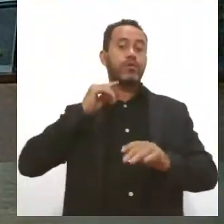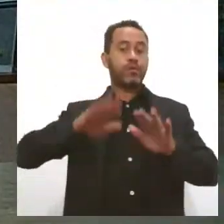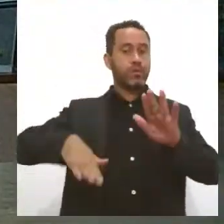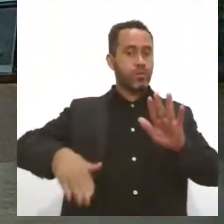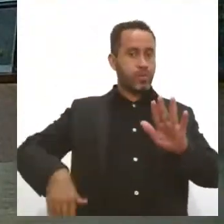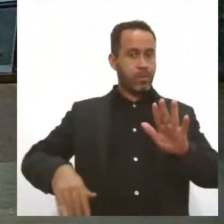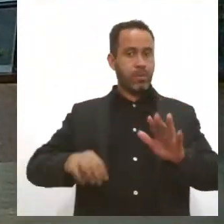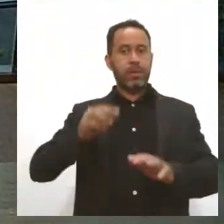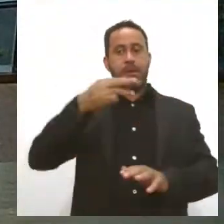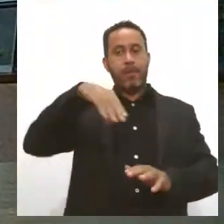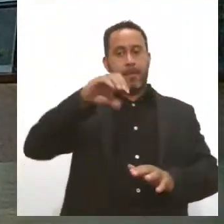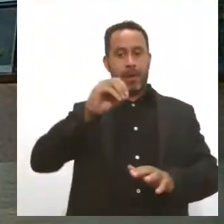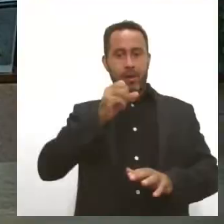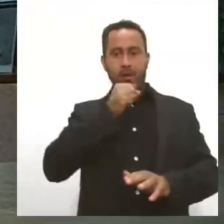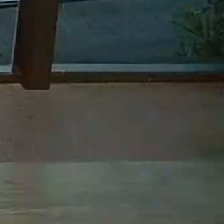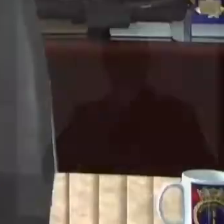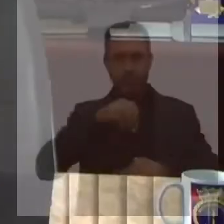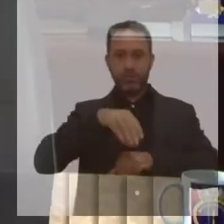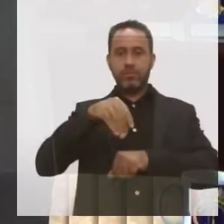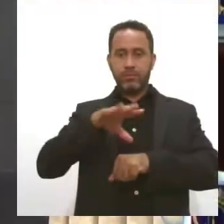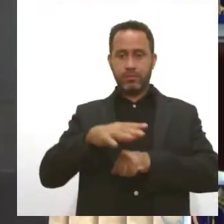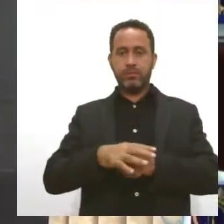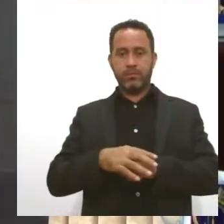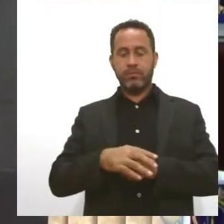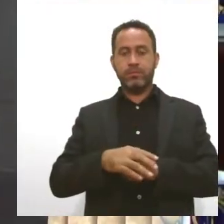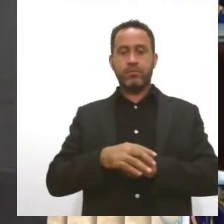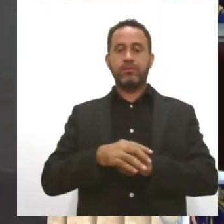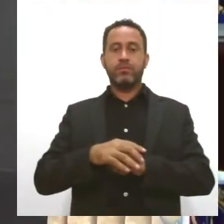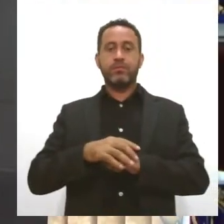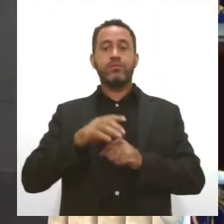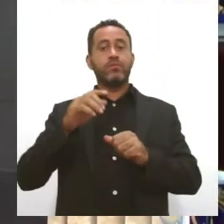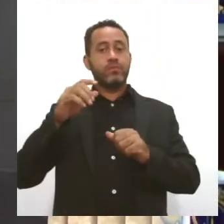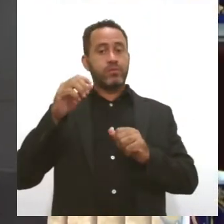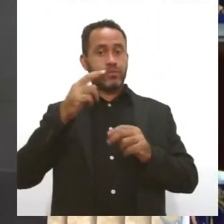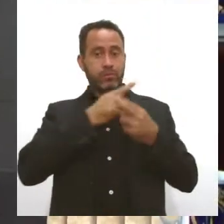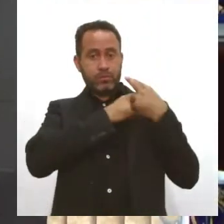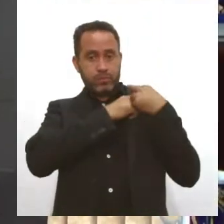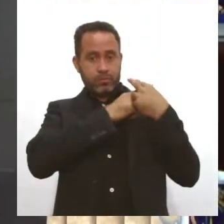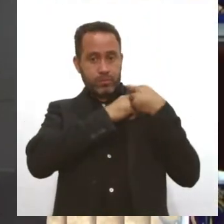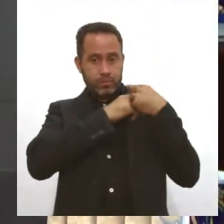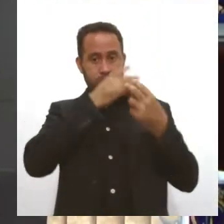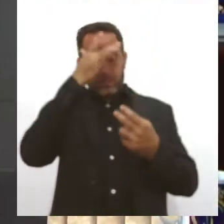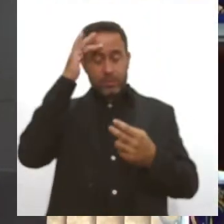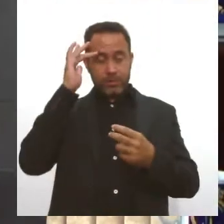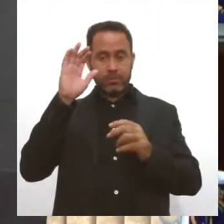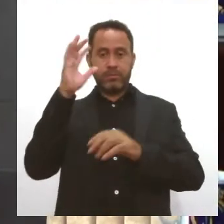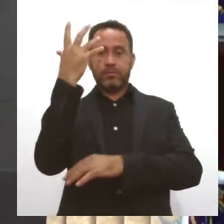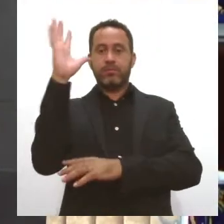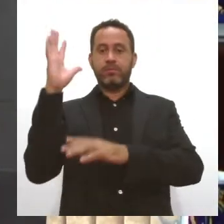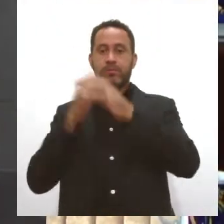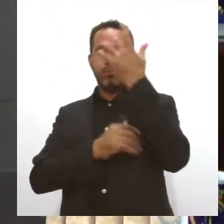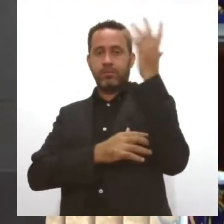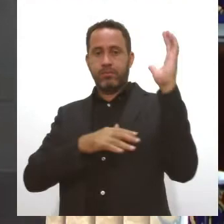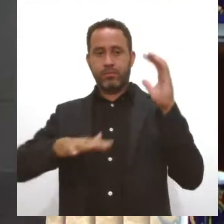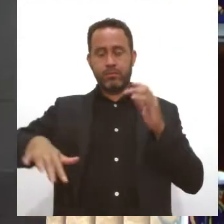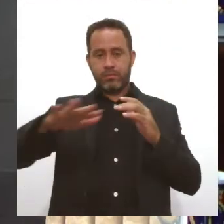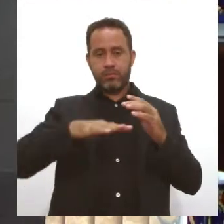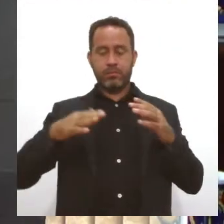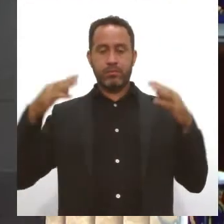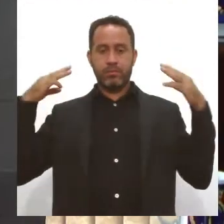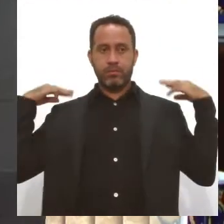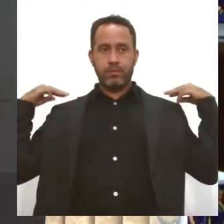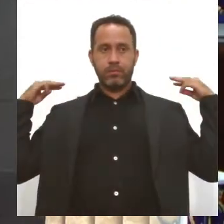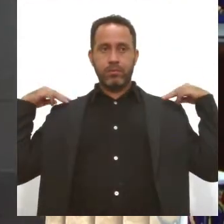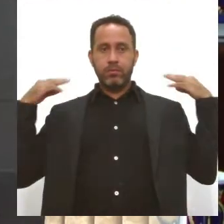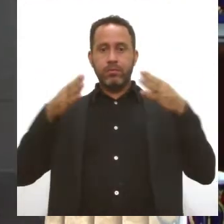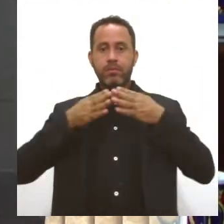repórter Marcos Borges tem mais informações. Mantendo o seu compromisso com as questões ambientais, Maria do Brasil irá realizar no dia